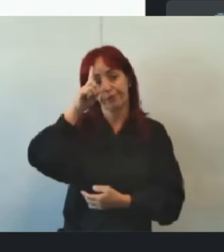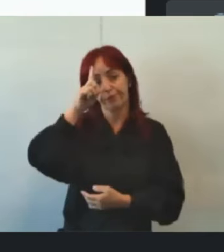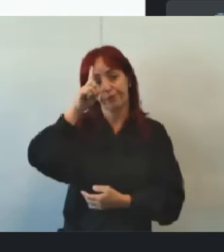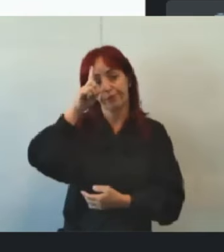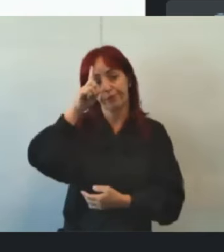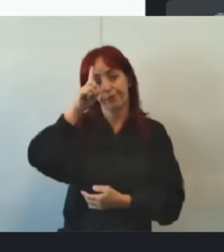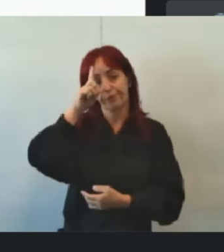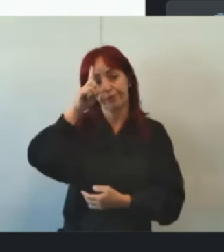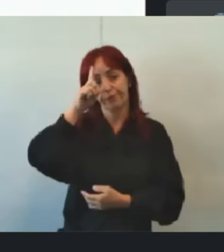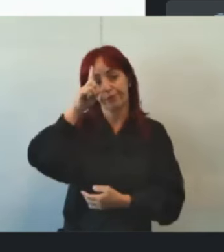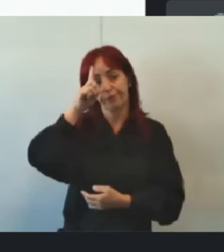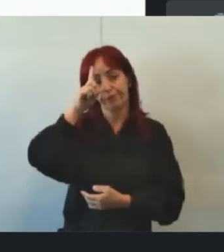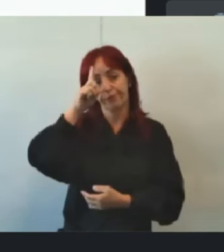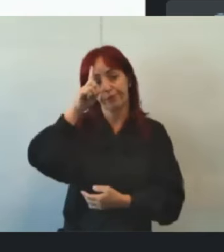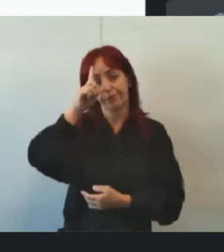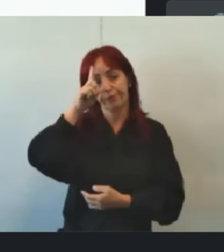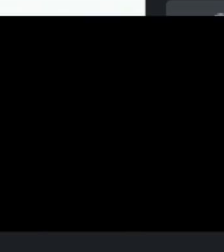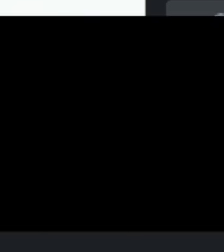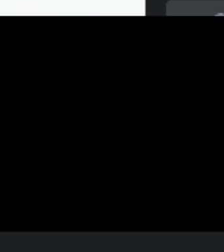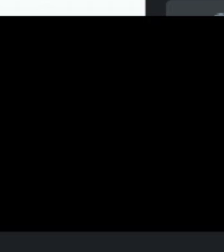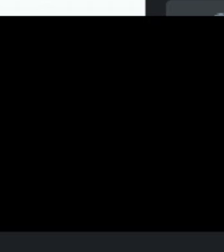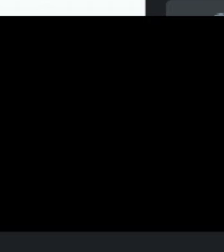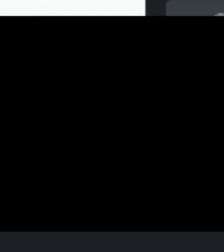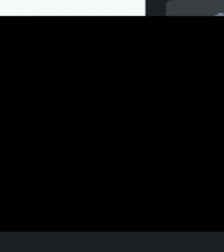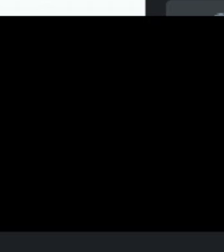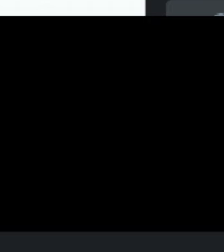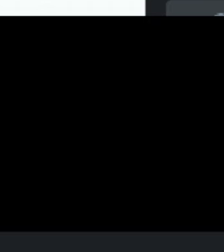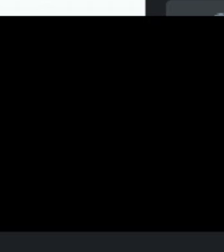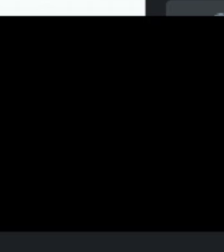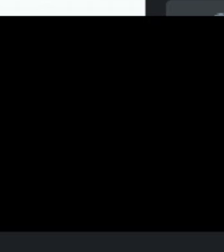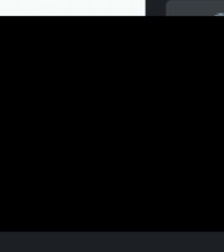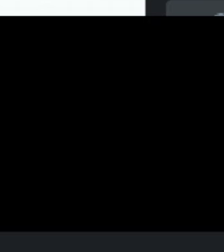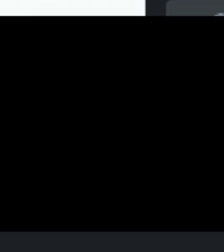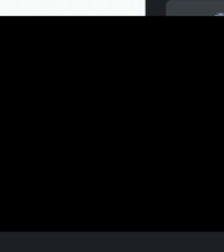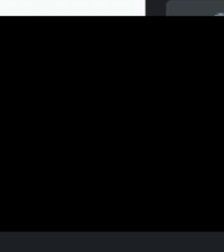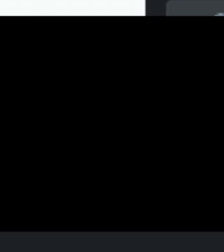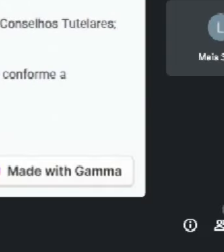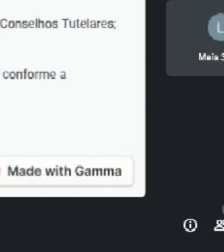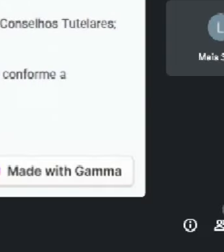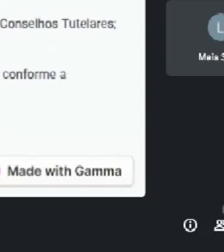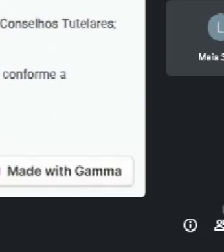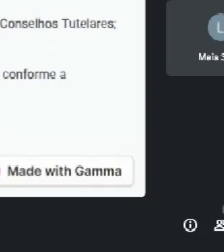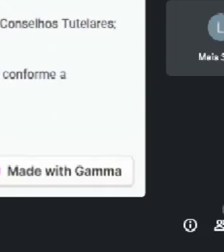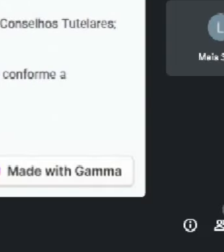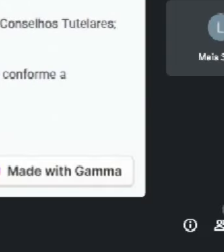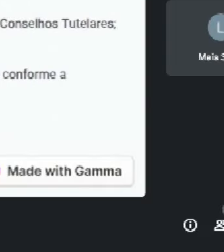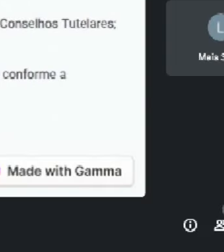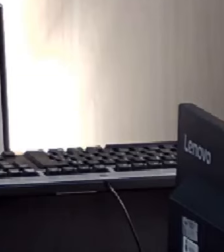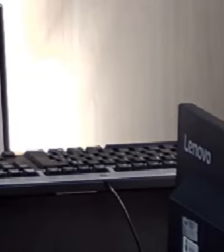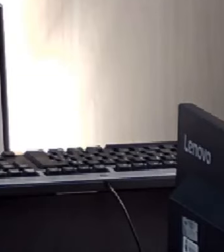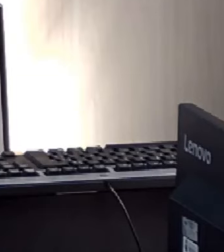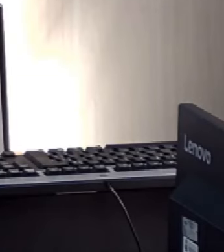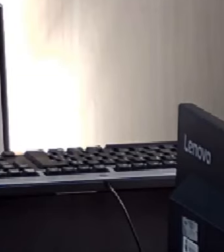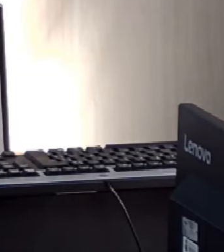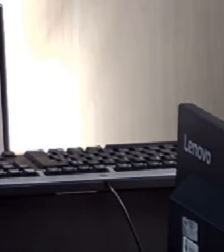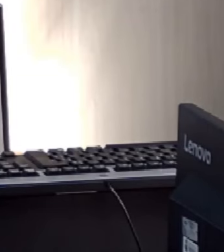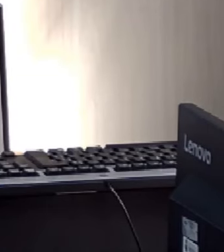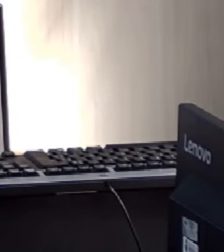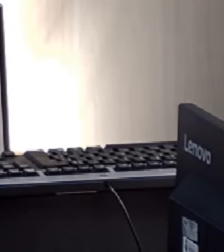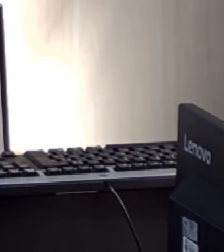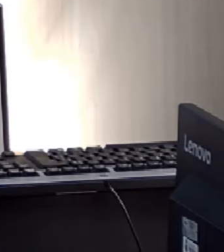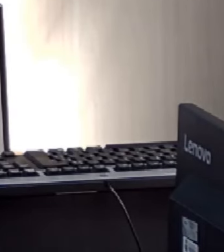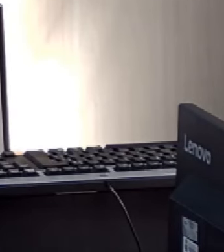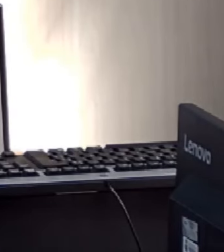A capacitação, a gente viu também a ausência de programas contínuos de formação e atualização para os conselheiros. Todos